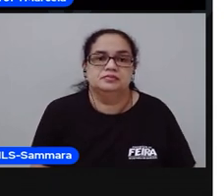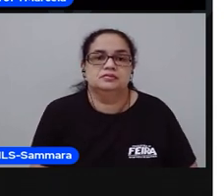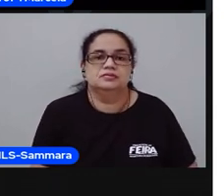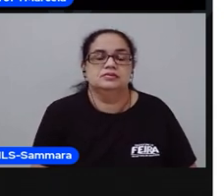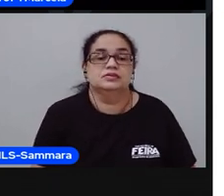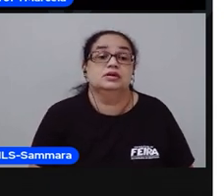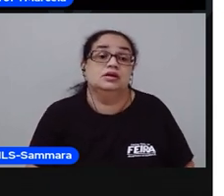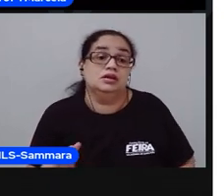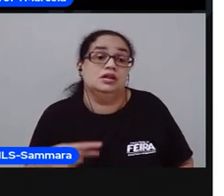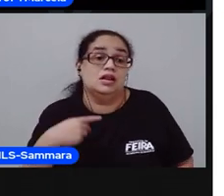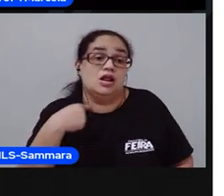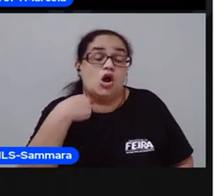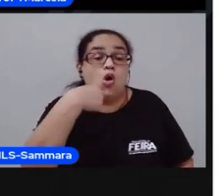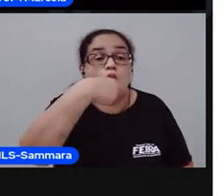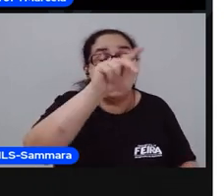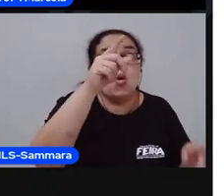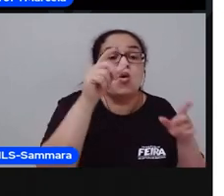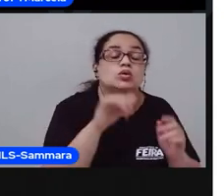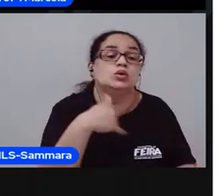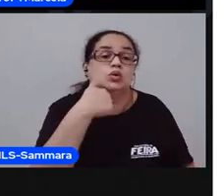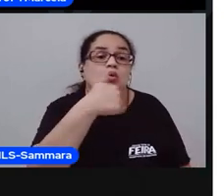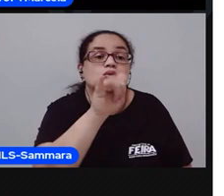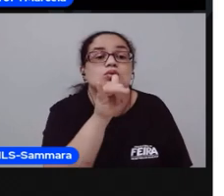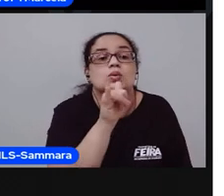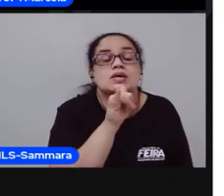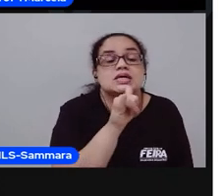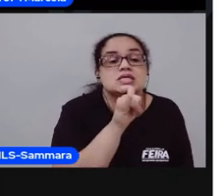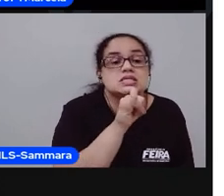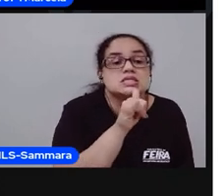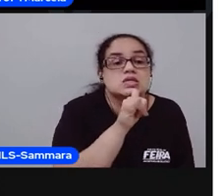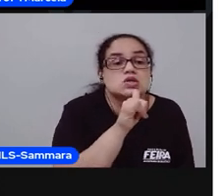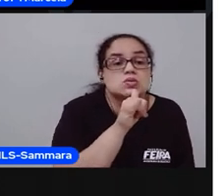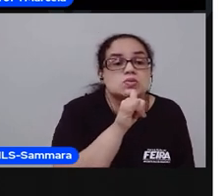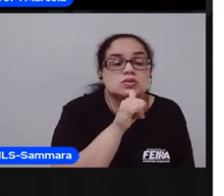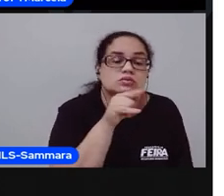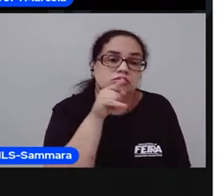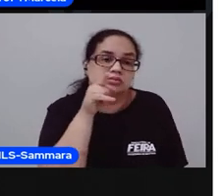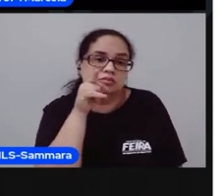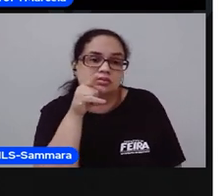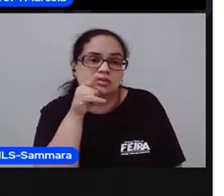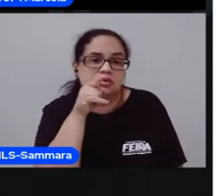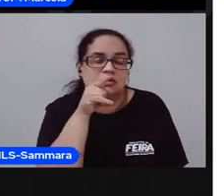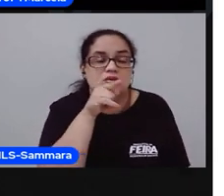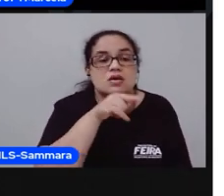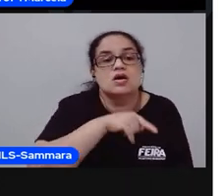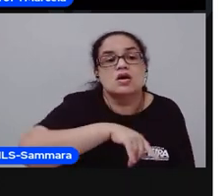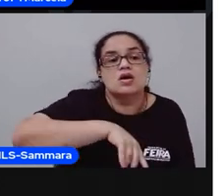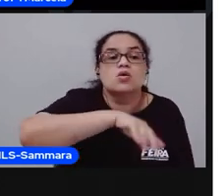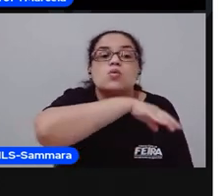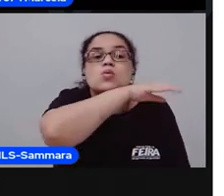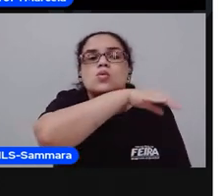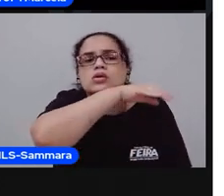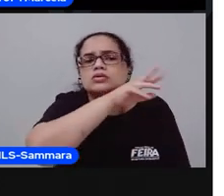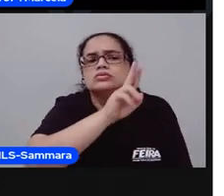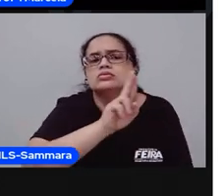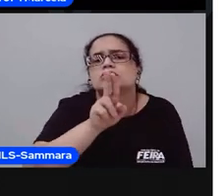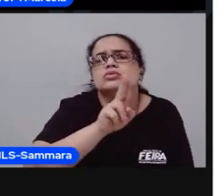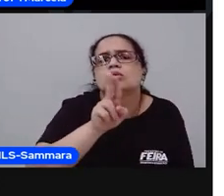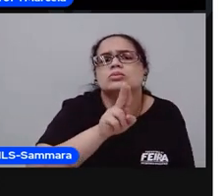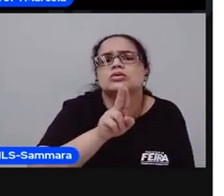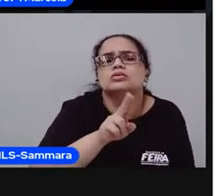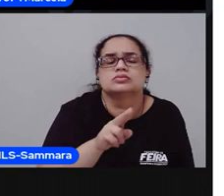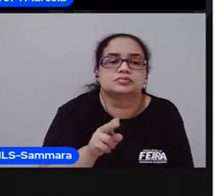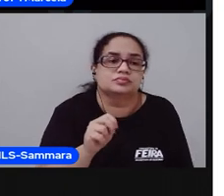Vamos a outros exemplos. Olha esse animalzinho aqui. Qual é o nome dele?